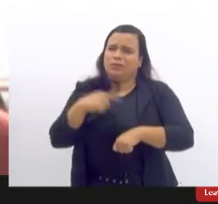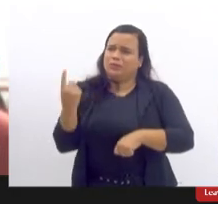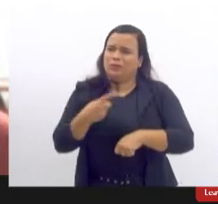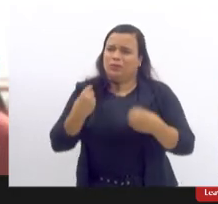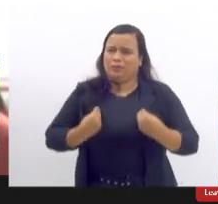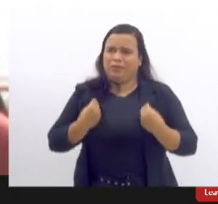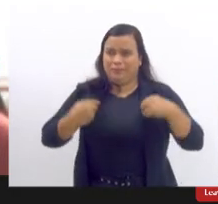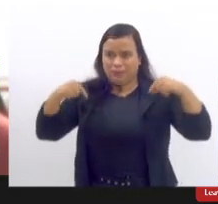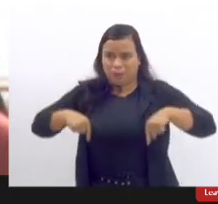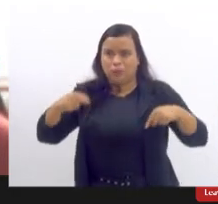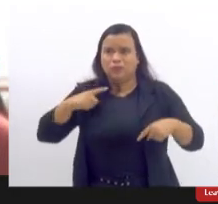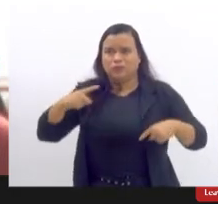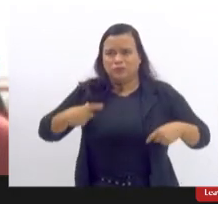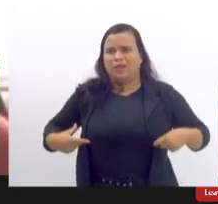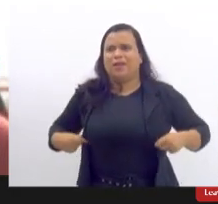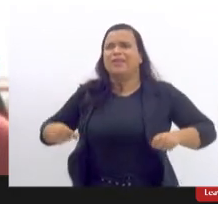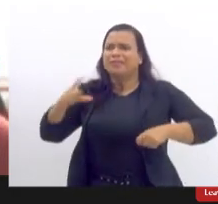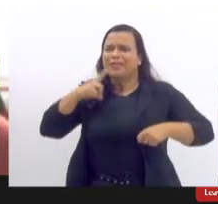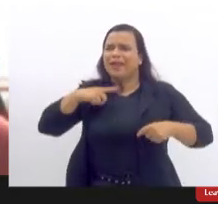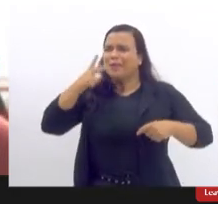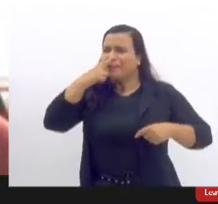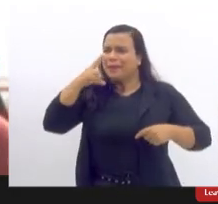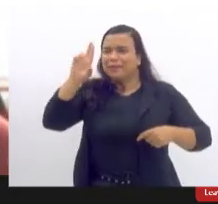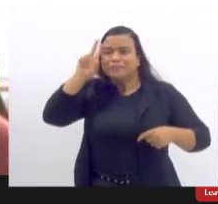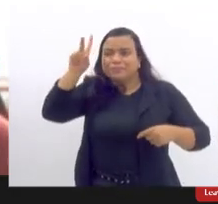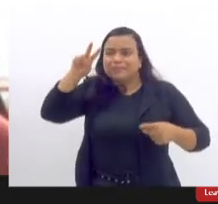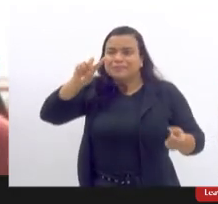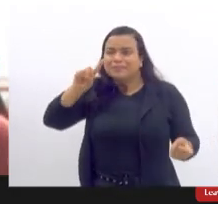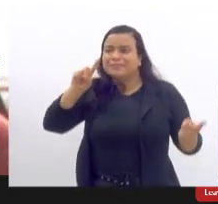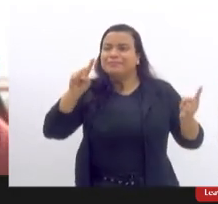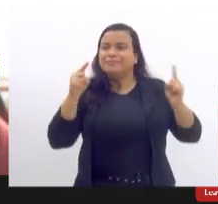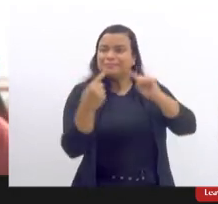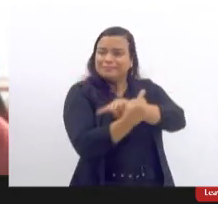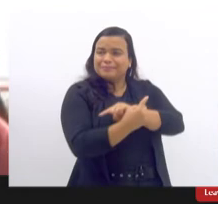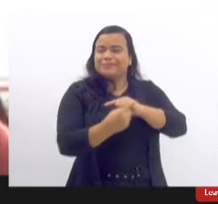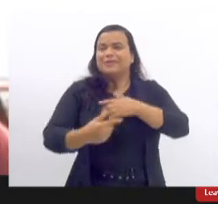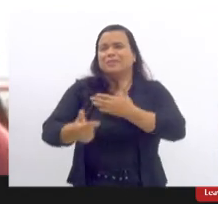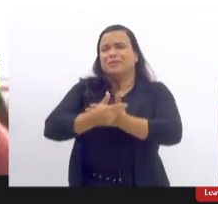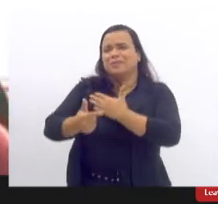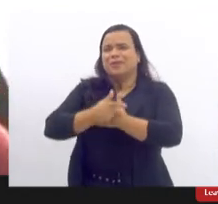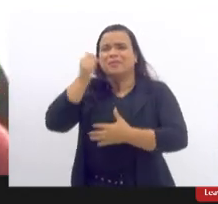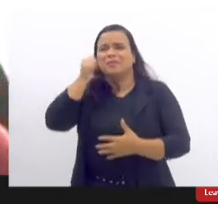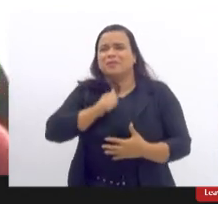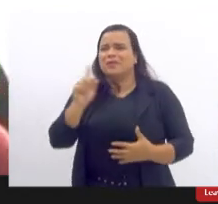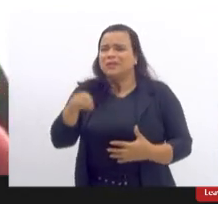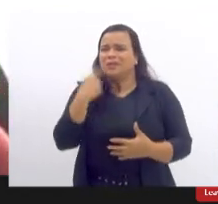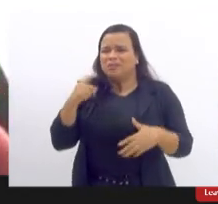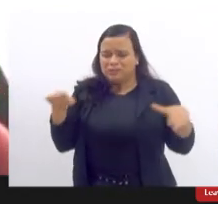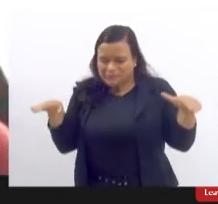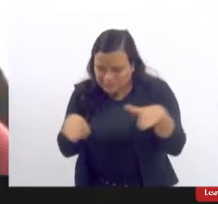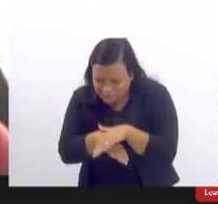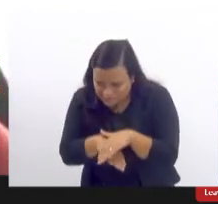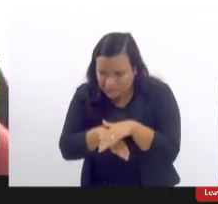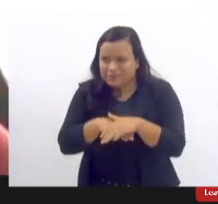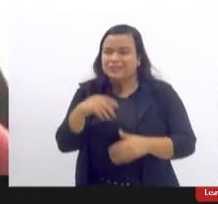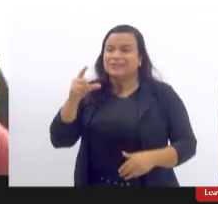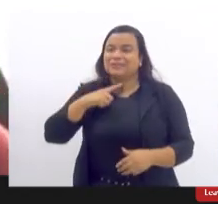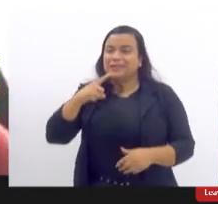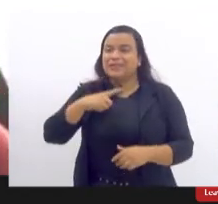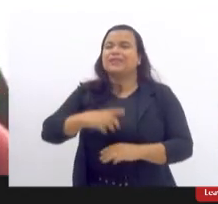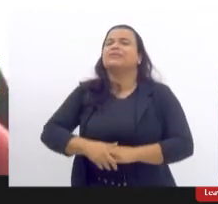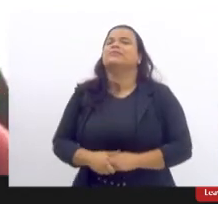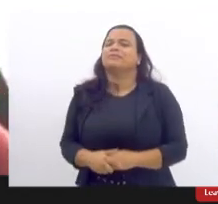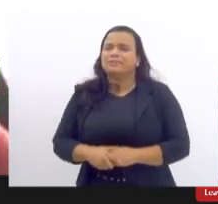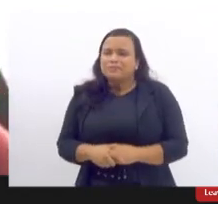essa inversão de papéis que nós mulheres estamos sendo submetidas a gente